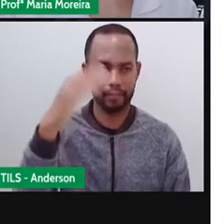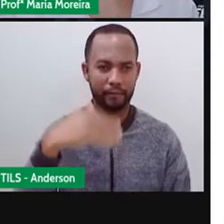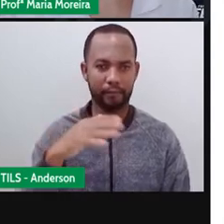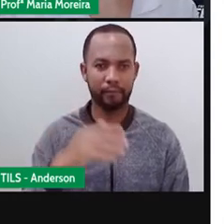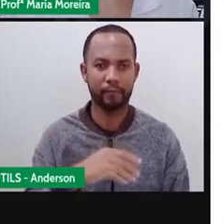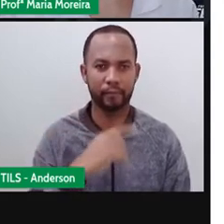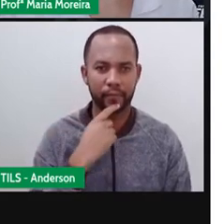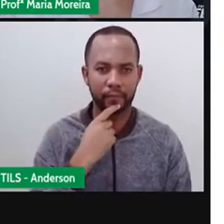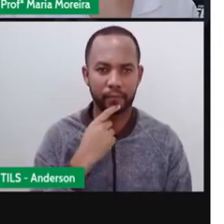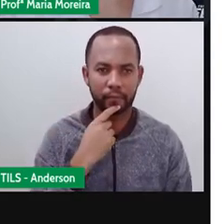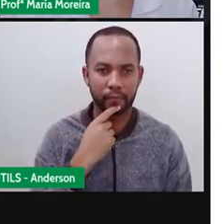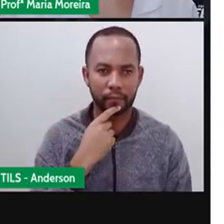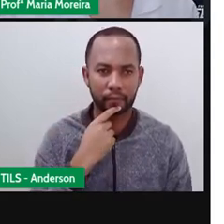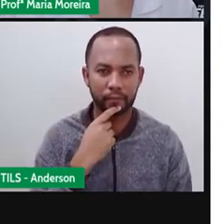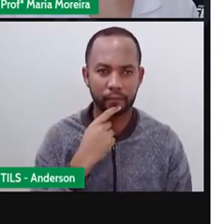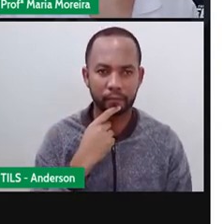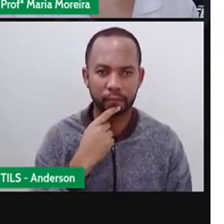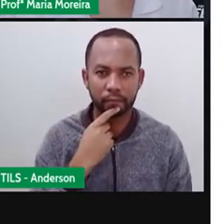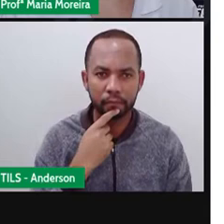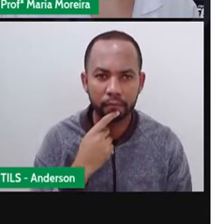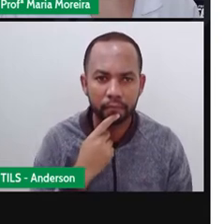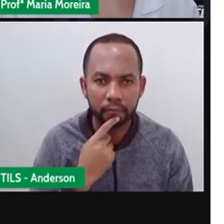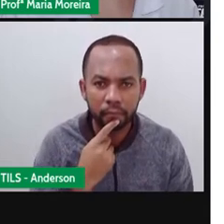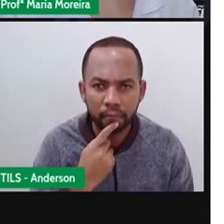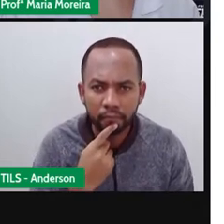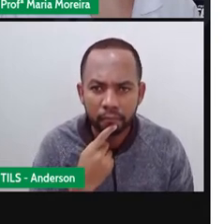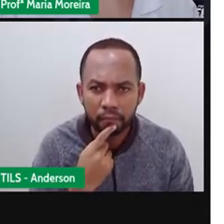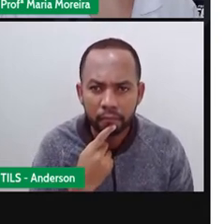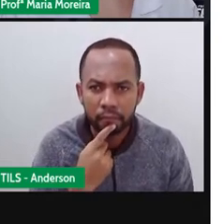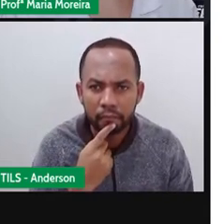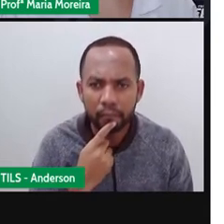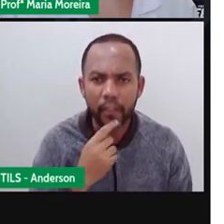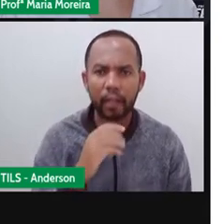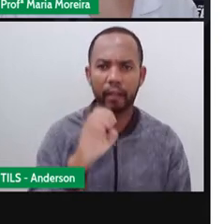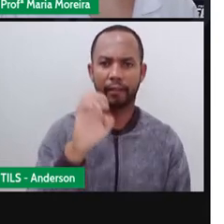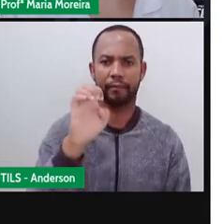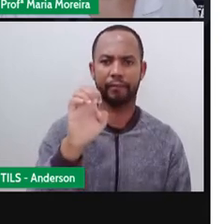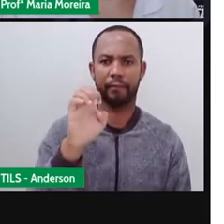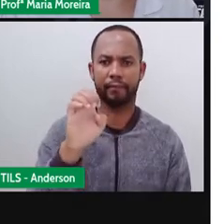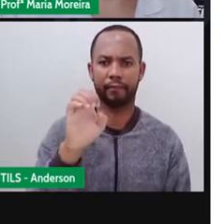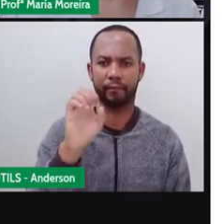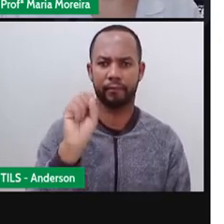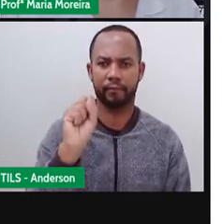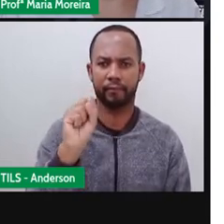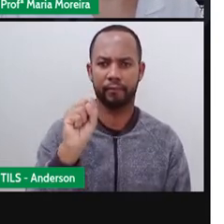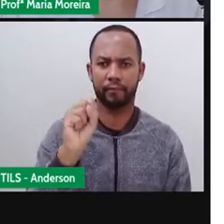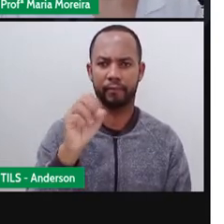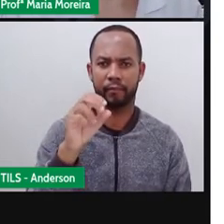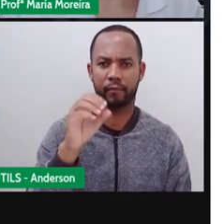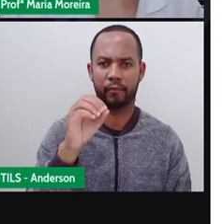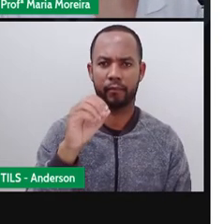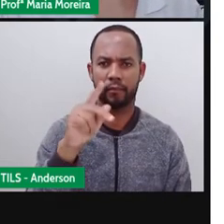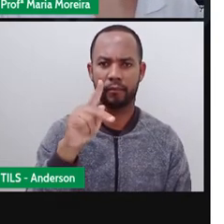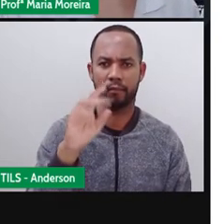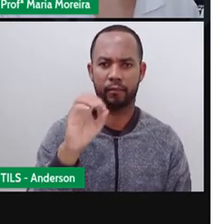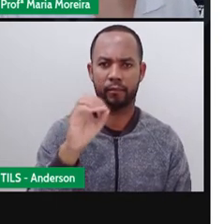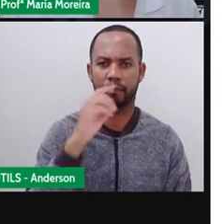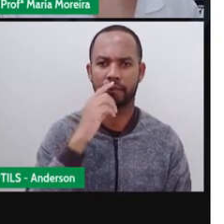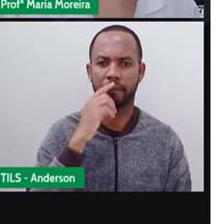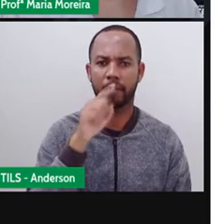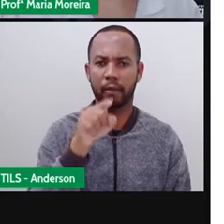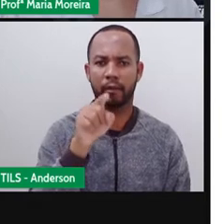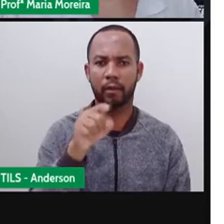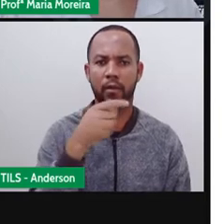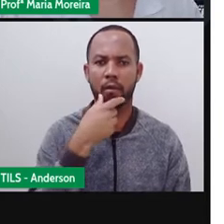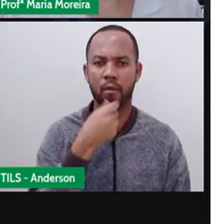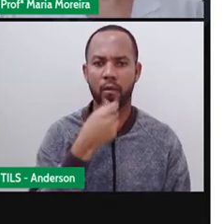Aqui, é Sopo e La Fontaine. Aqui, Sopo e La Fontaine. Bom, é Sopo, ele